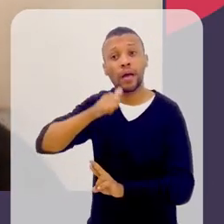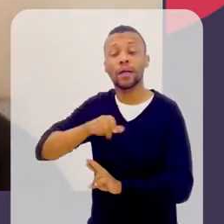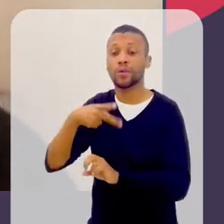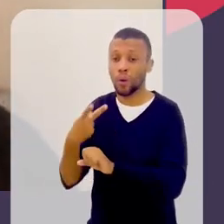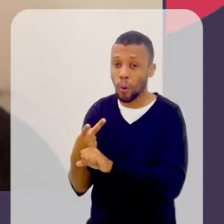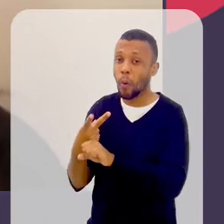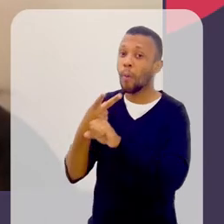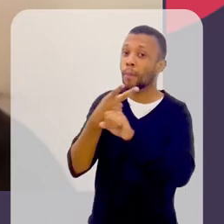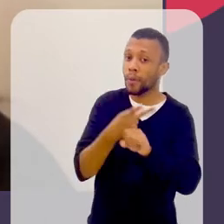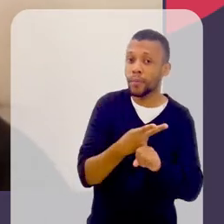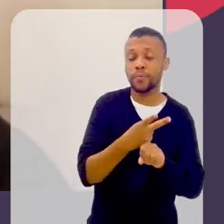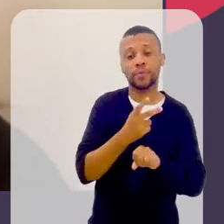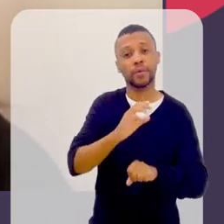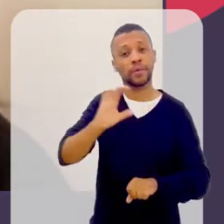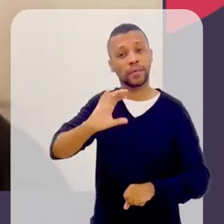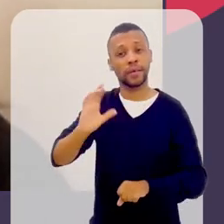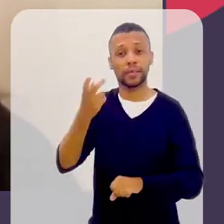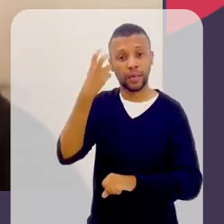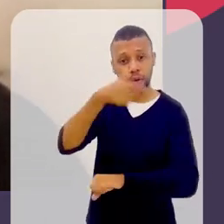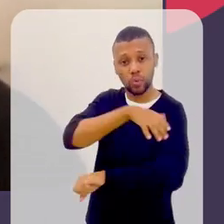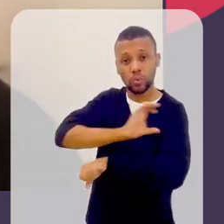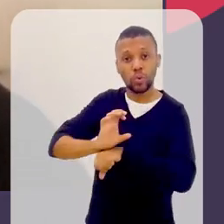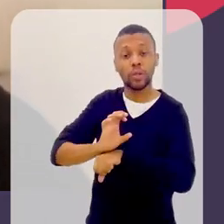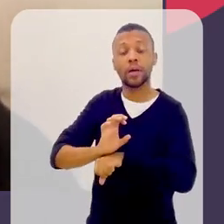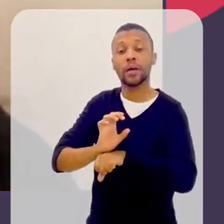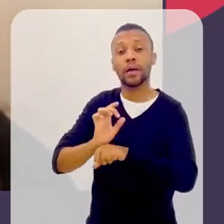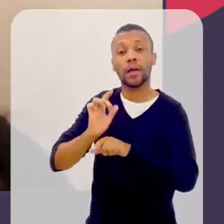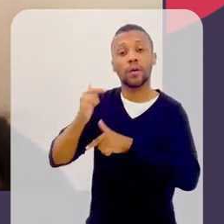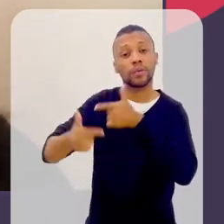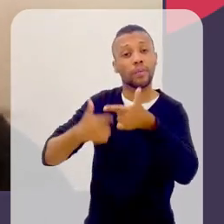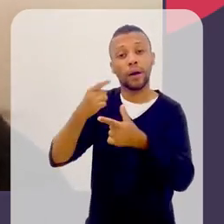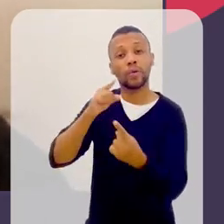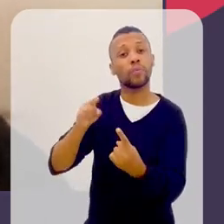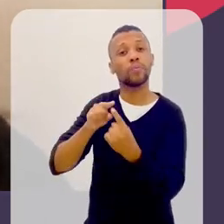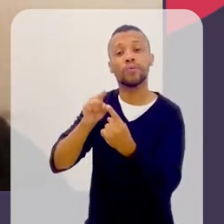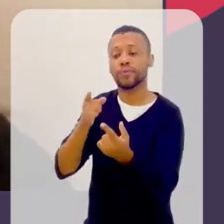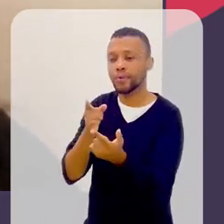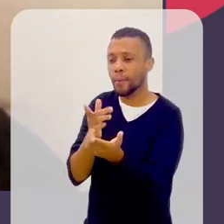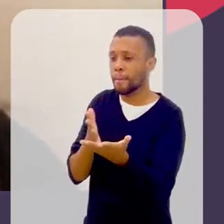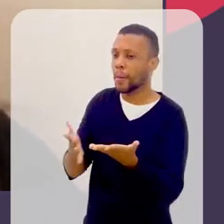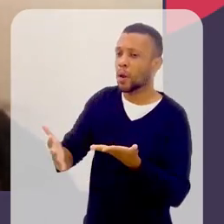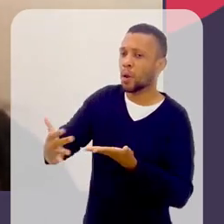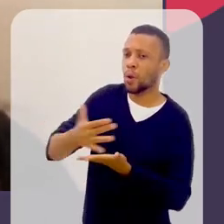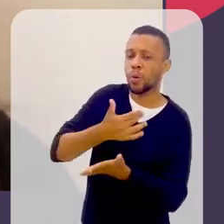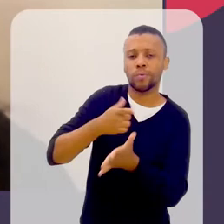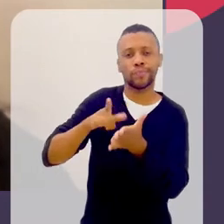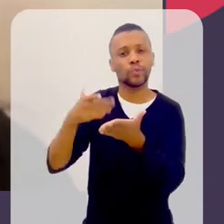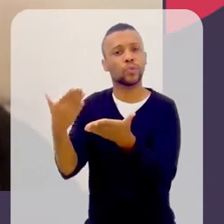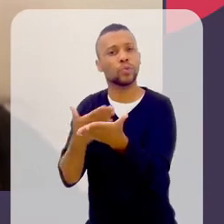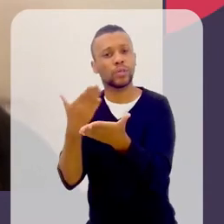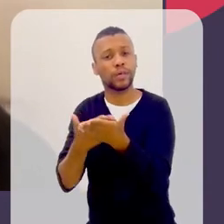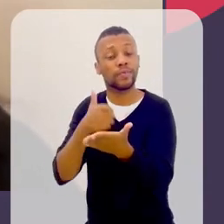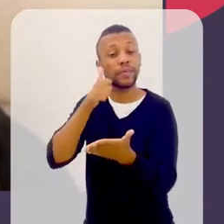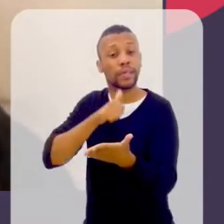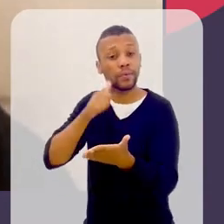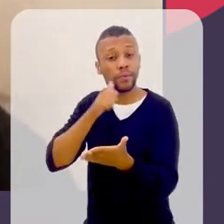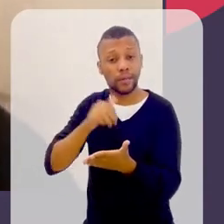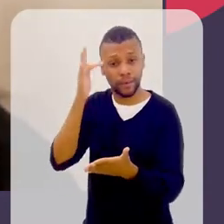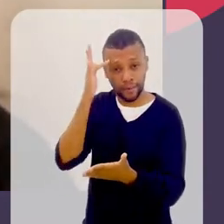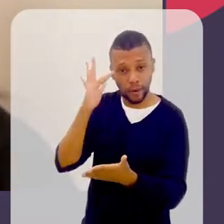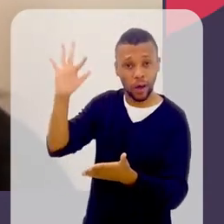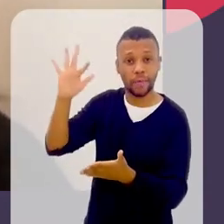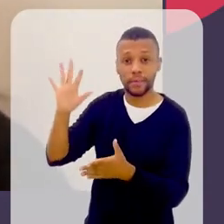projeto de resgate das obras das mulheres filósofas ao longo da história. E olhando para